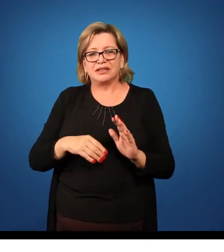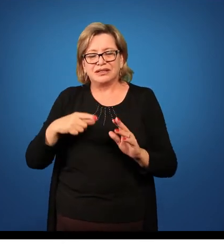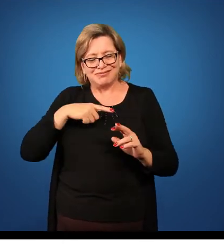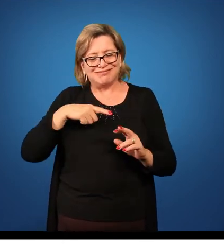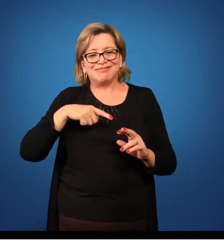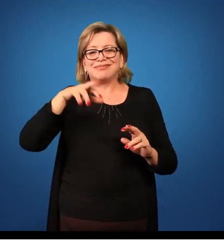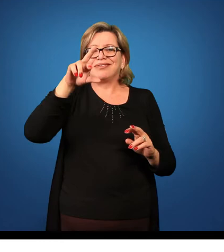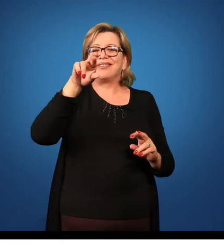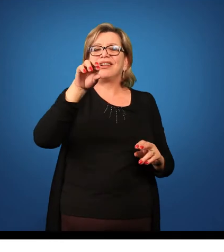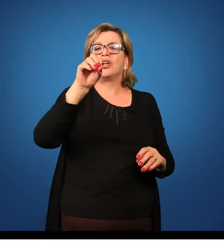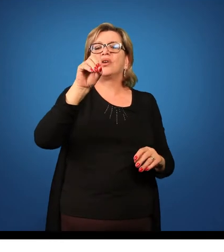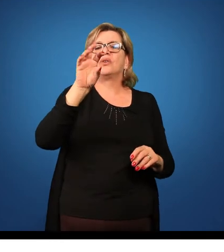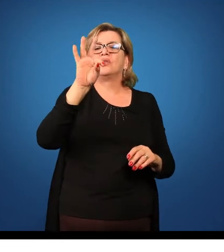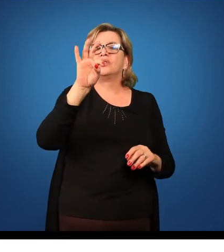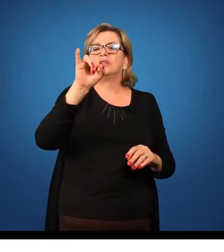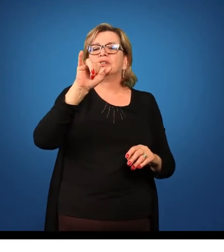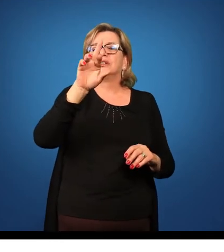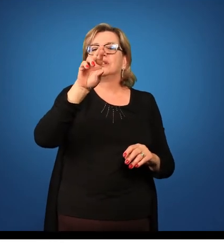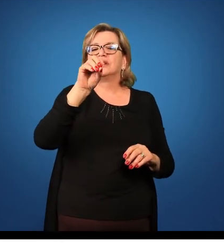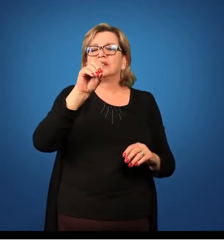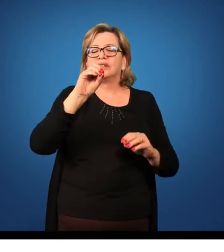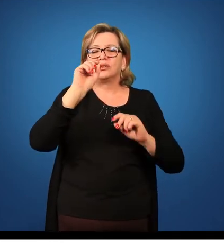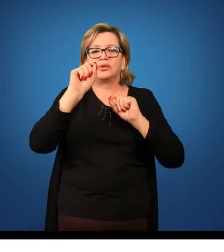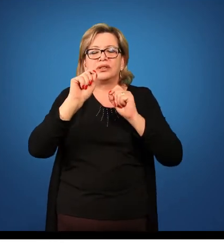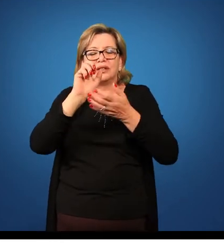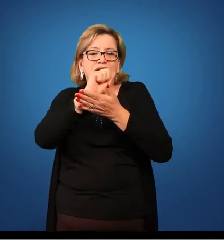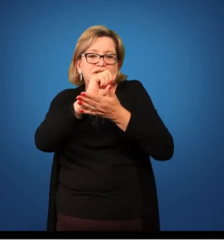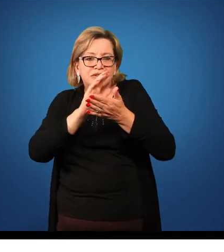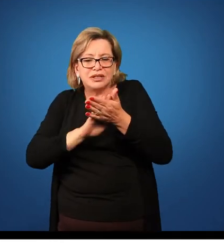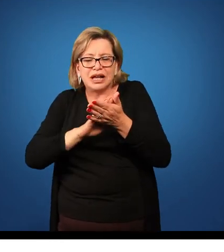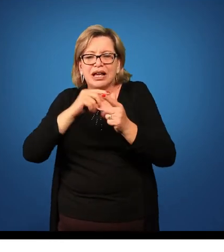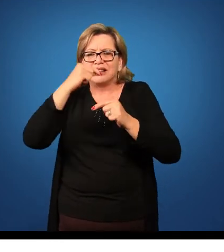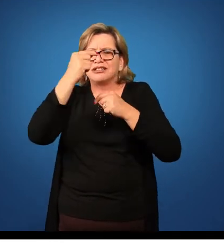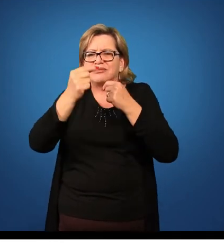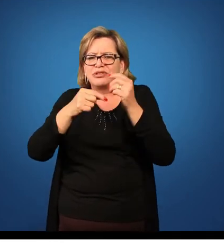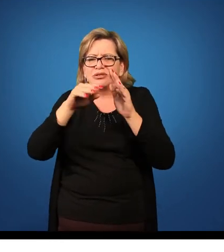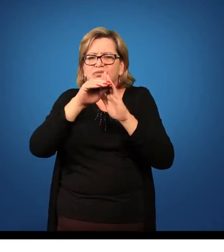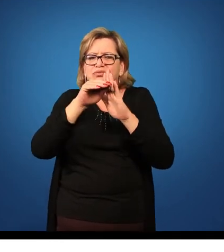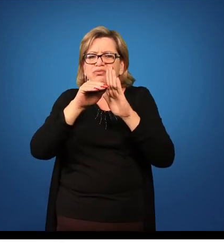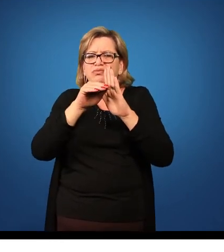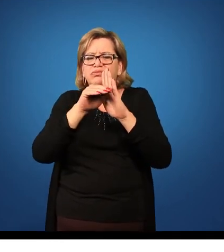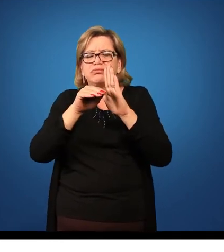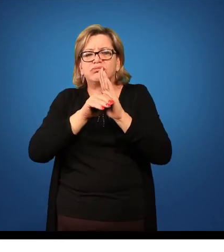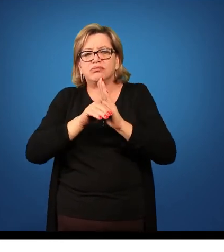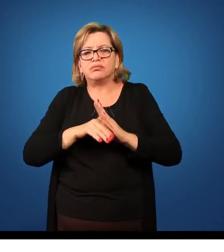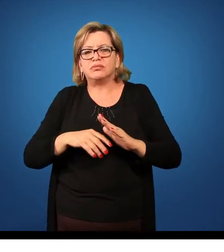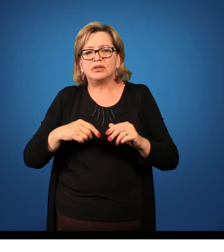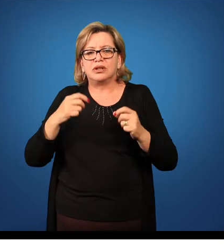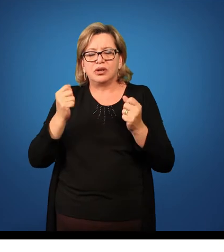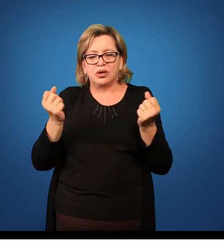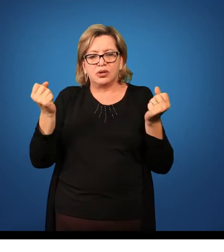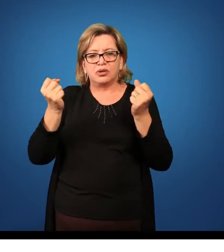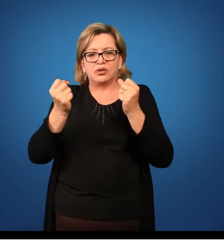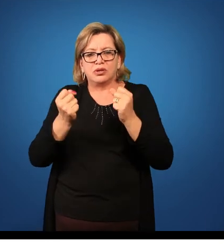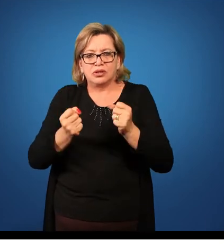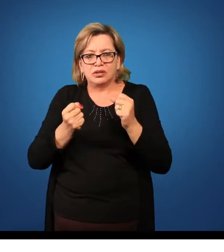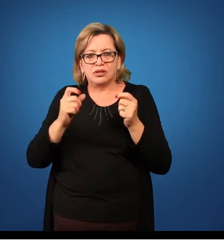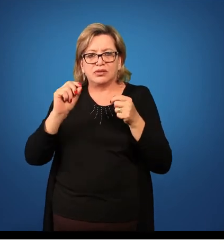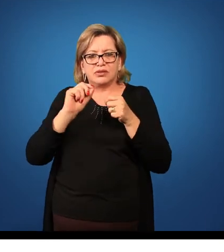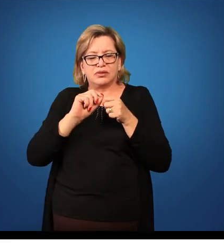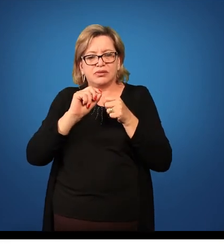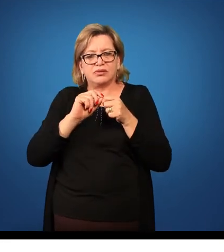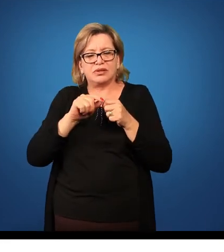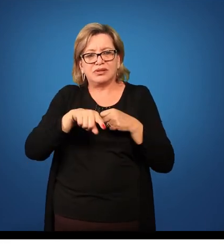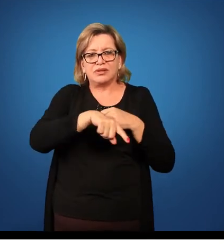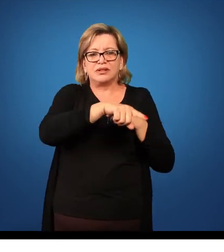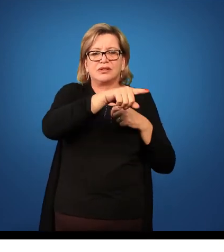roteiro colocando que informação, o que atividade você vai fazer naquele determinado momento. Então isso permite com que vocês